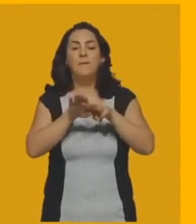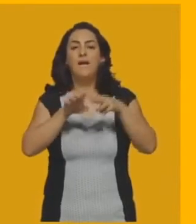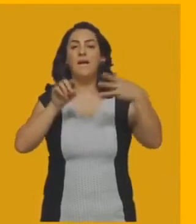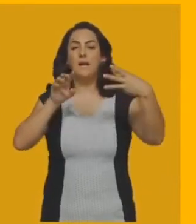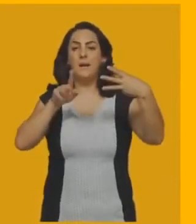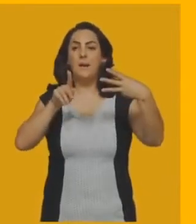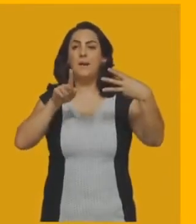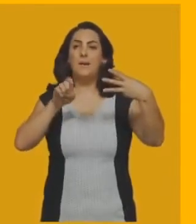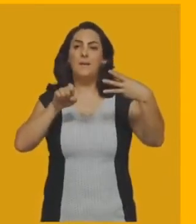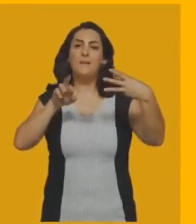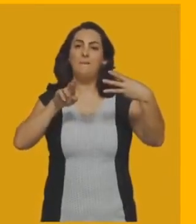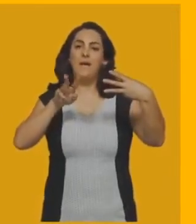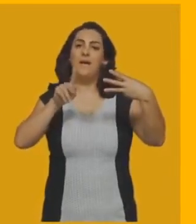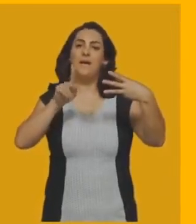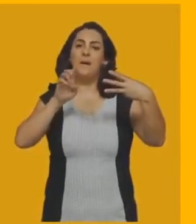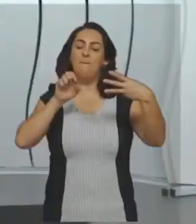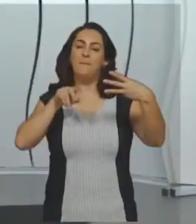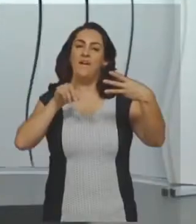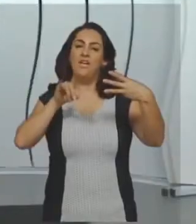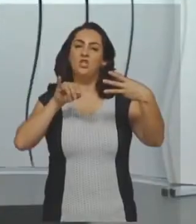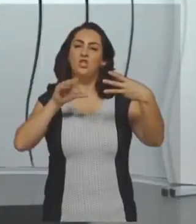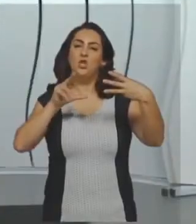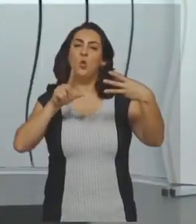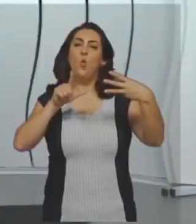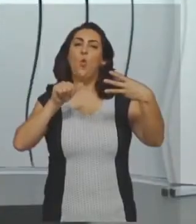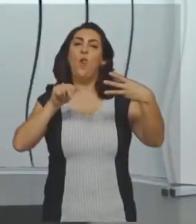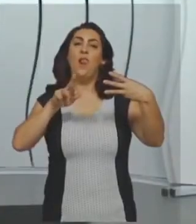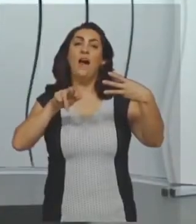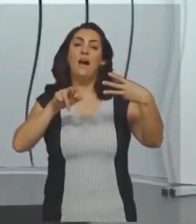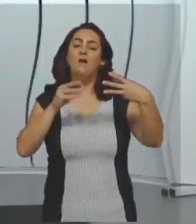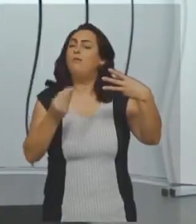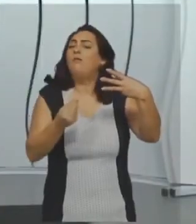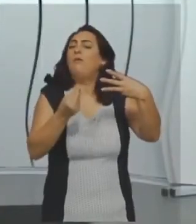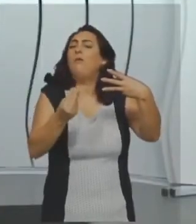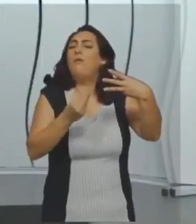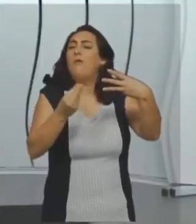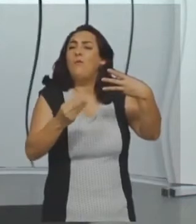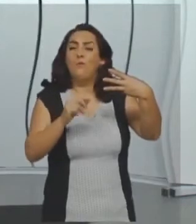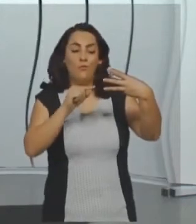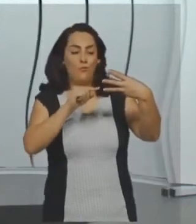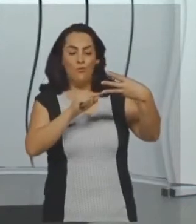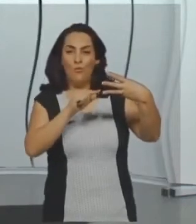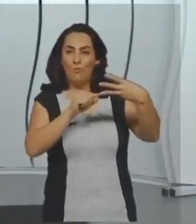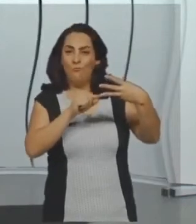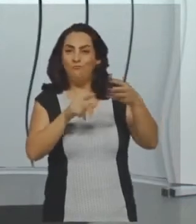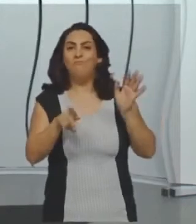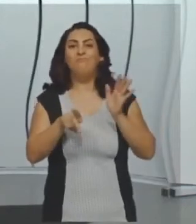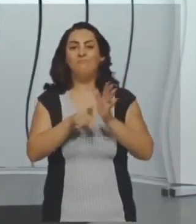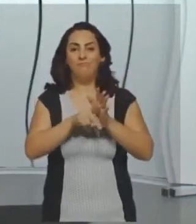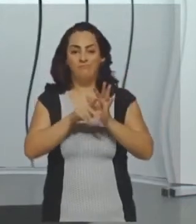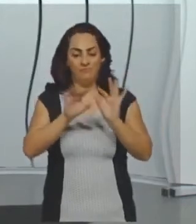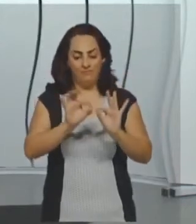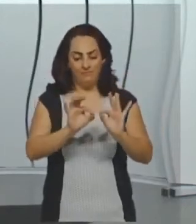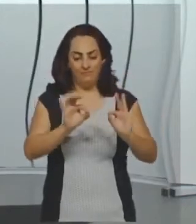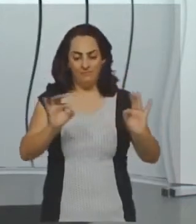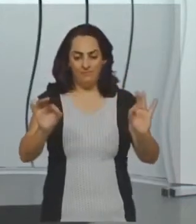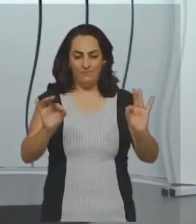de ser concorrente, essas duas retas R e S, né, elas são